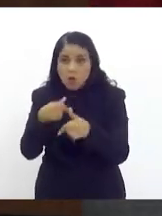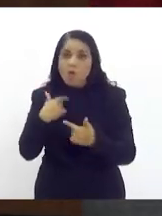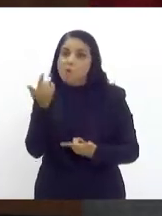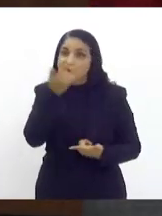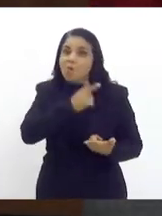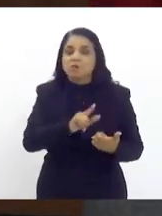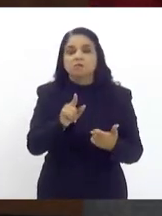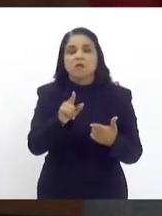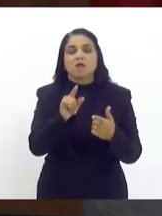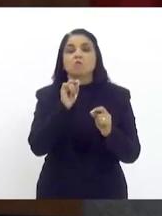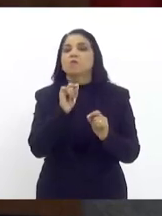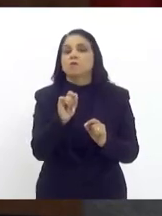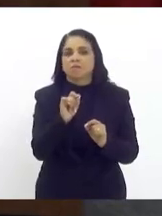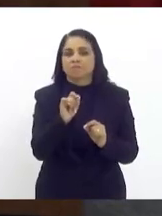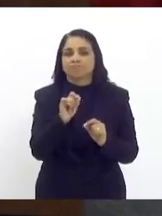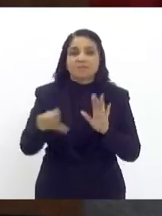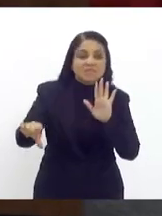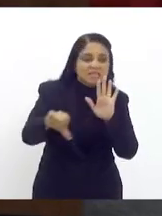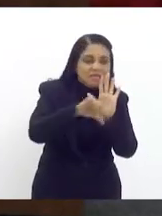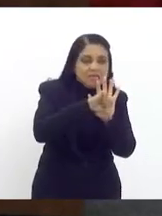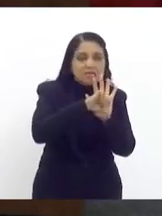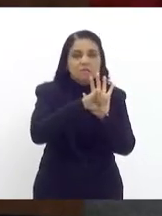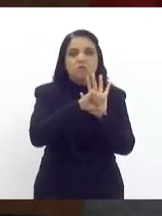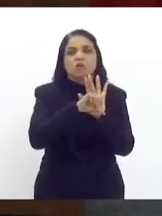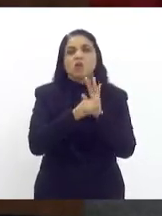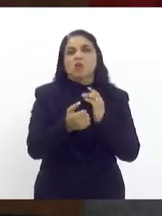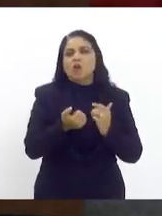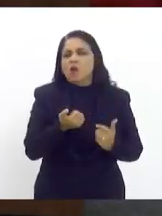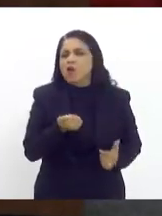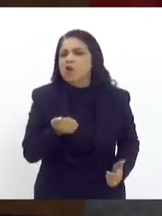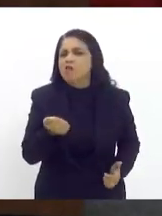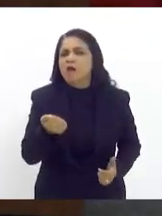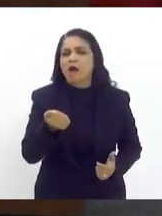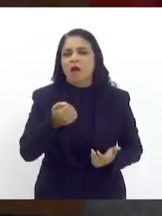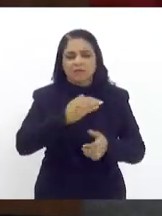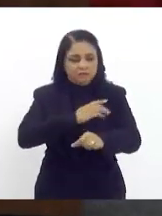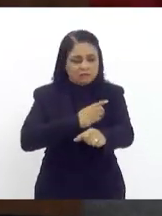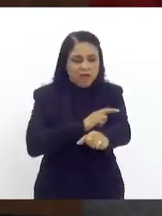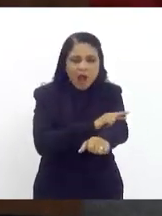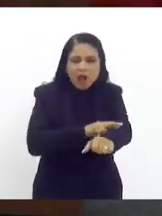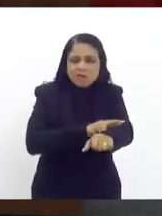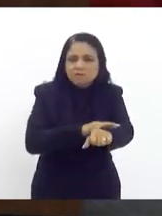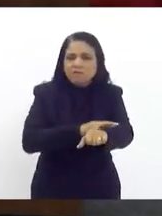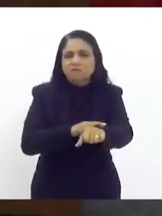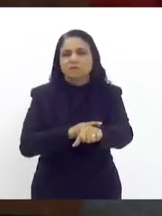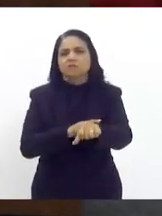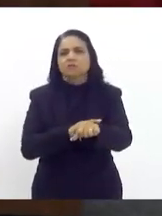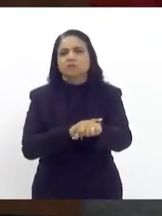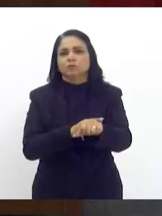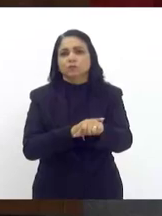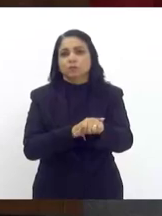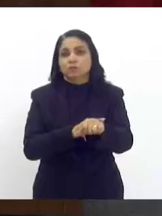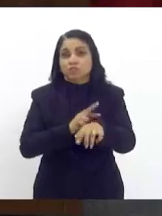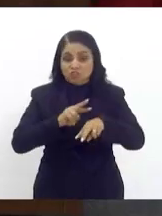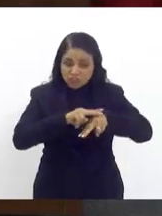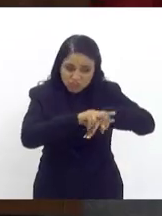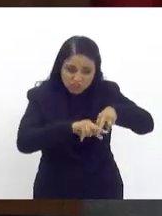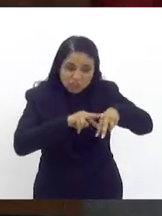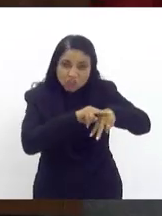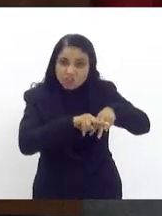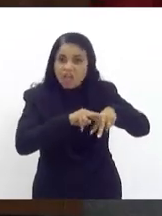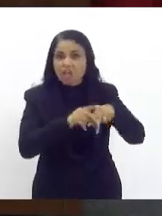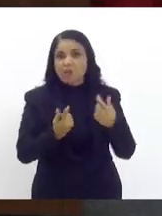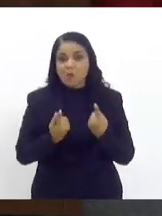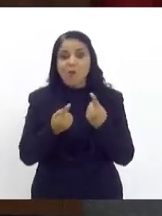cruel crime covarde, que é o de racismo e também de gênero contra uma mulher.